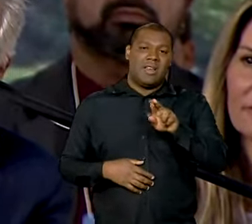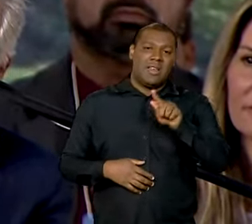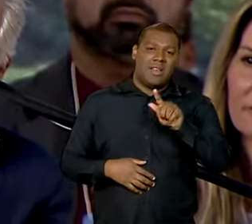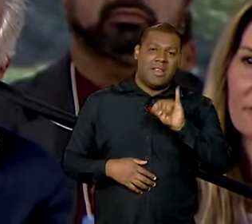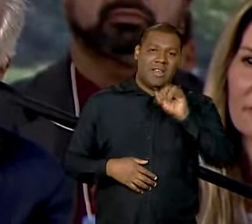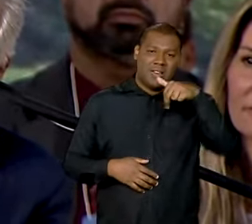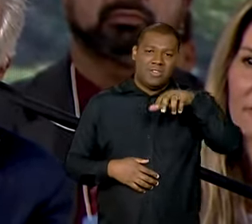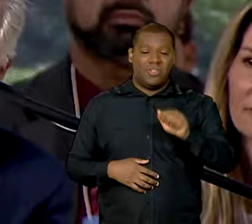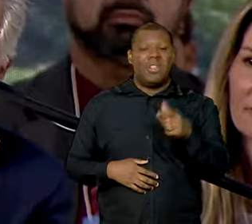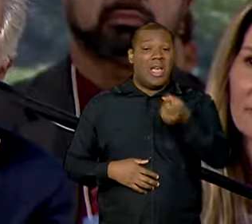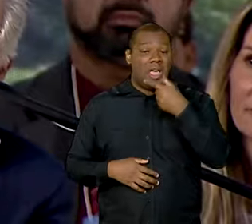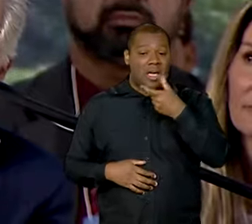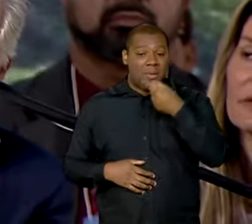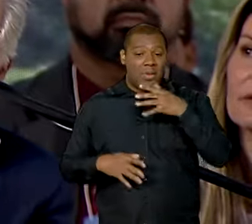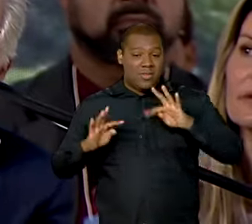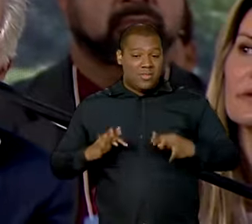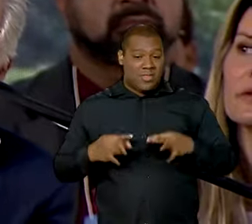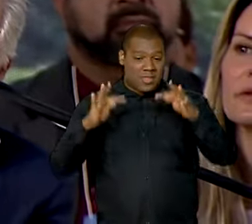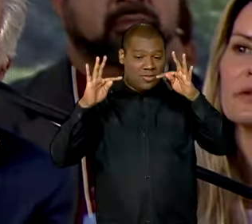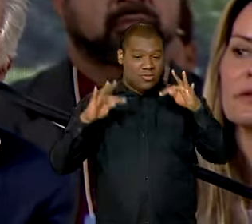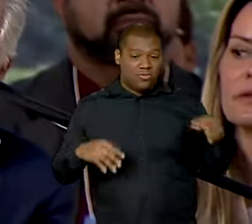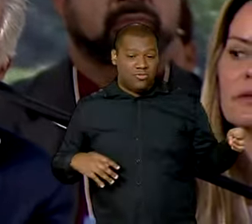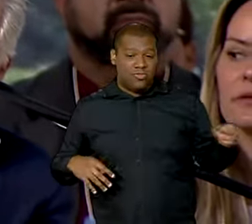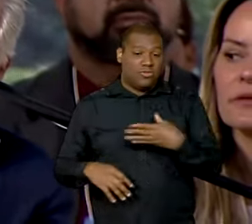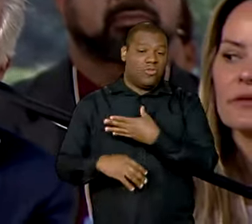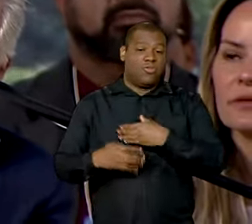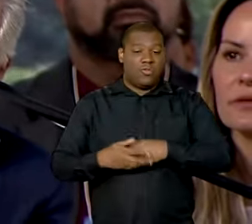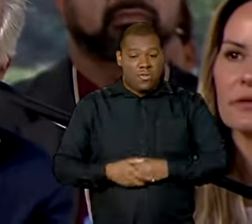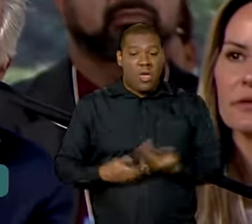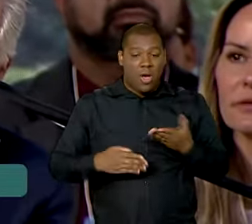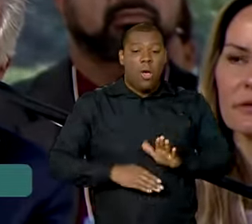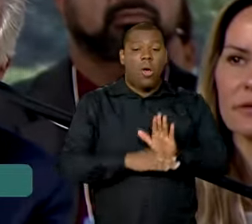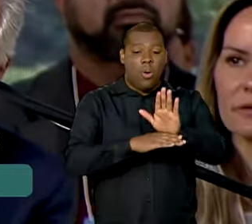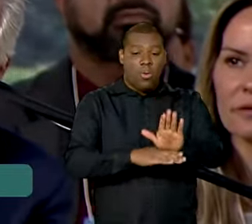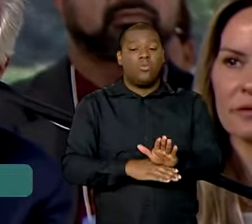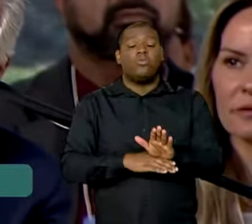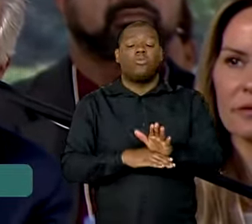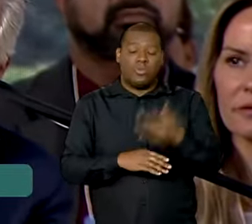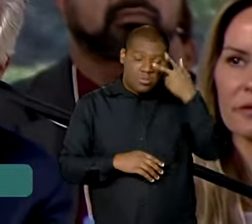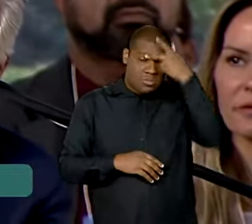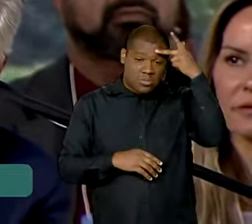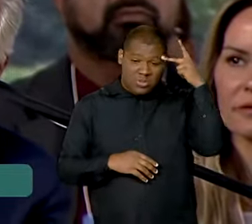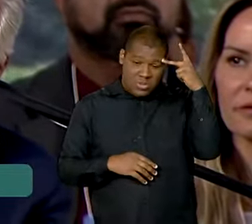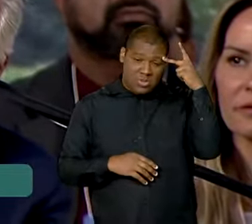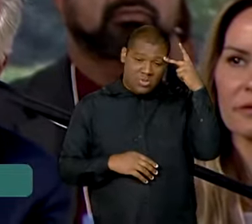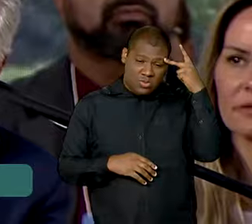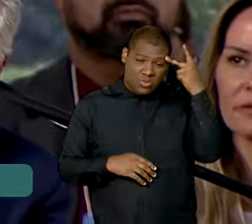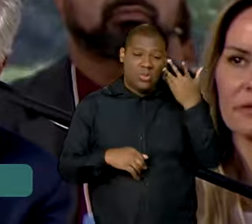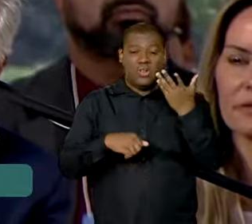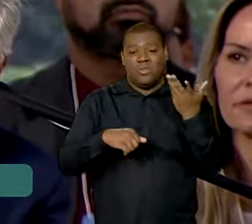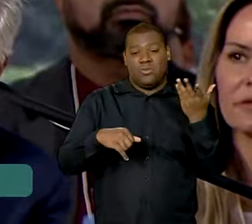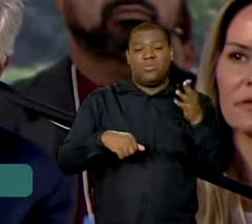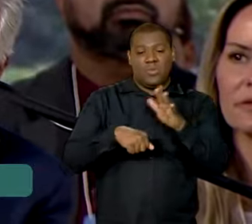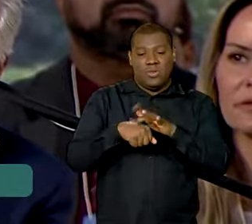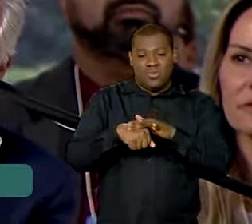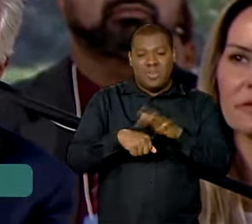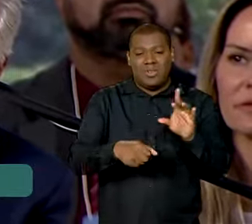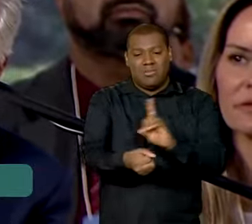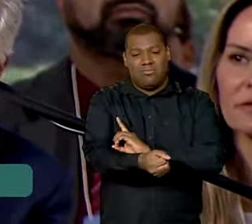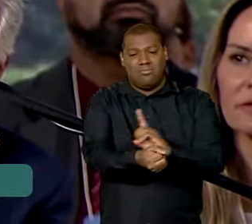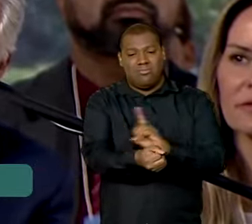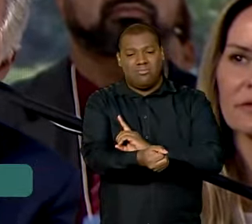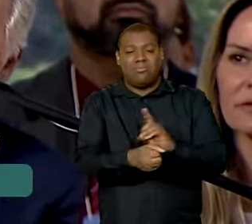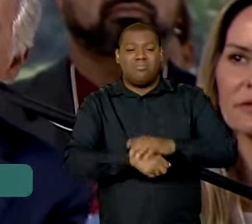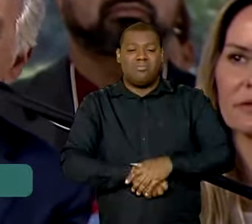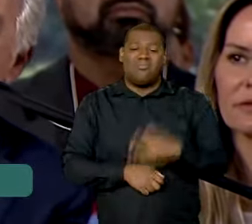e que certamente vai trazer muita contribuição para as pessoas que sofrem com diabetes. São